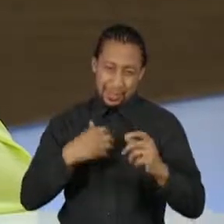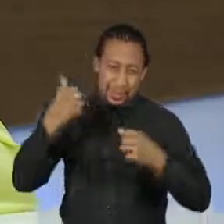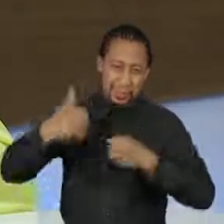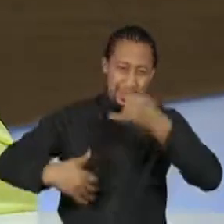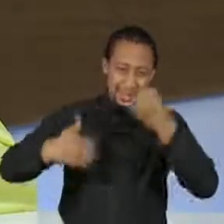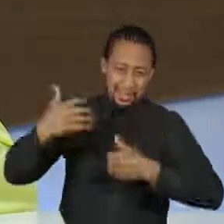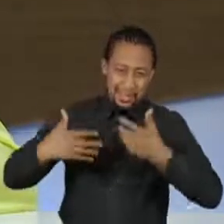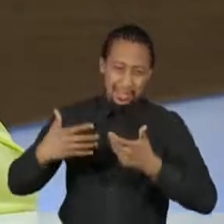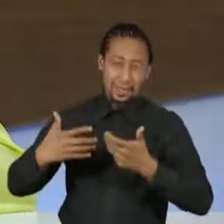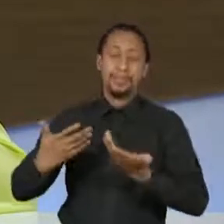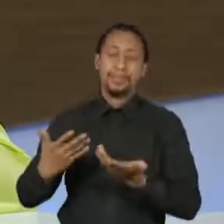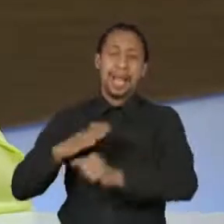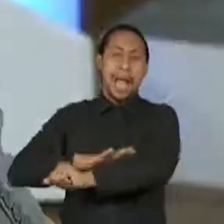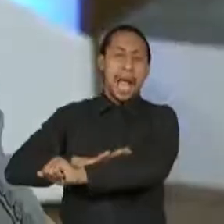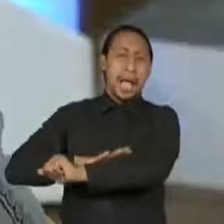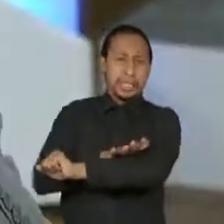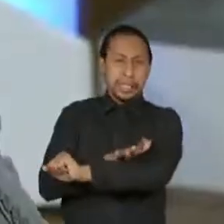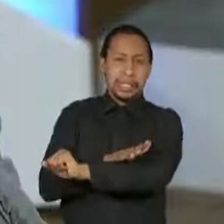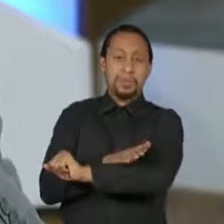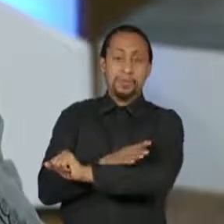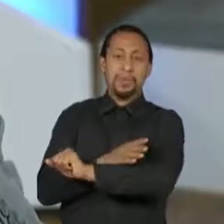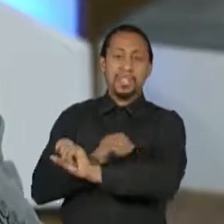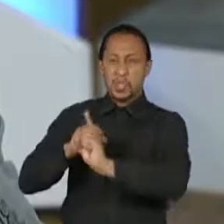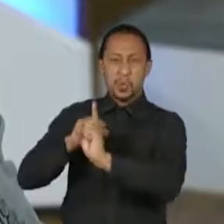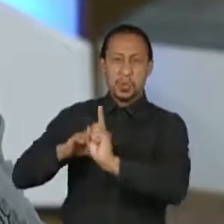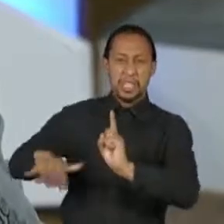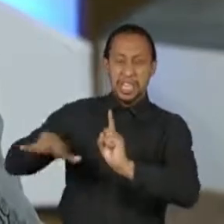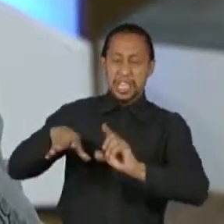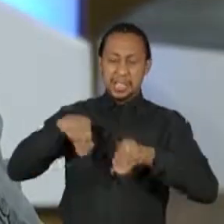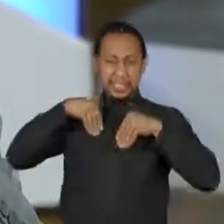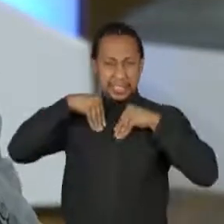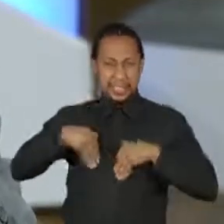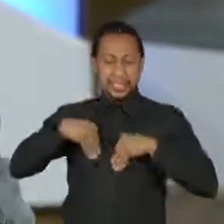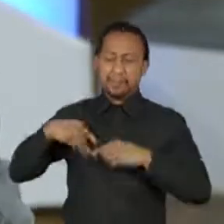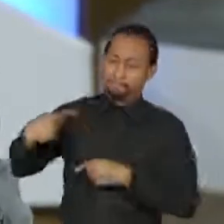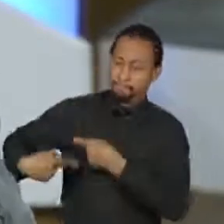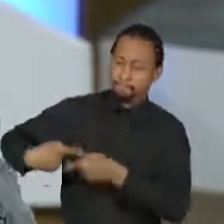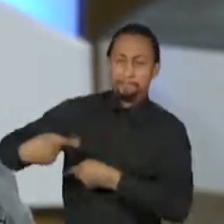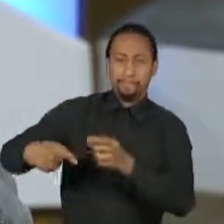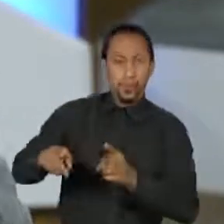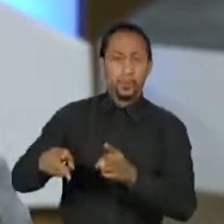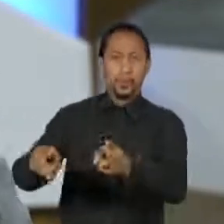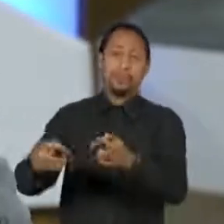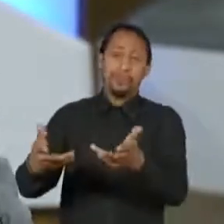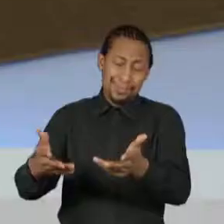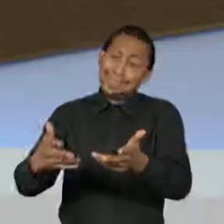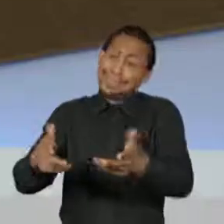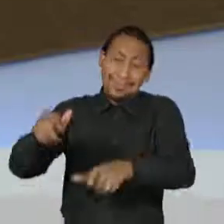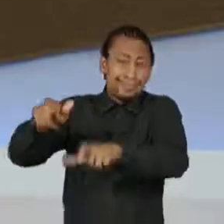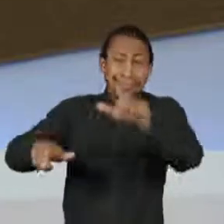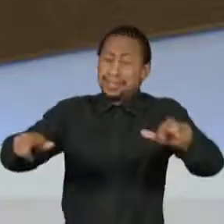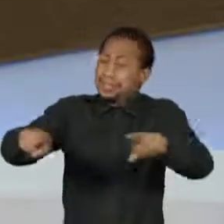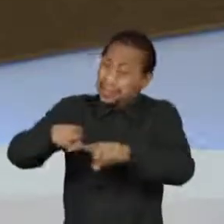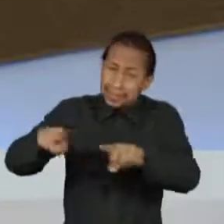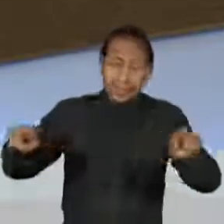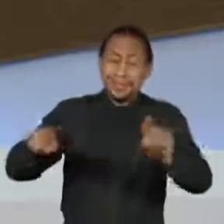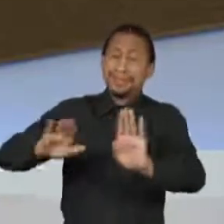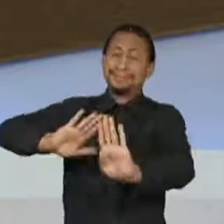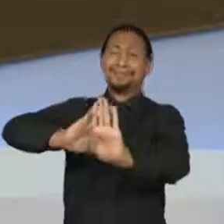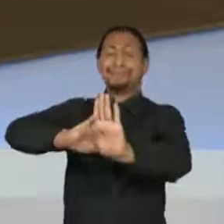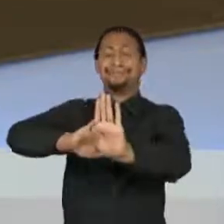sistêmico inercial. Ele é inercial porque ele compõe o tecido das nossas relações humanas, ele compõe a nossa subjetividade.